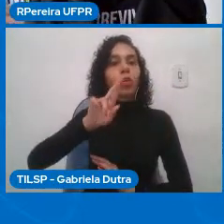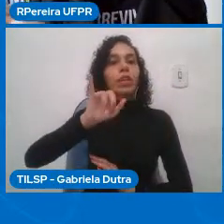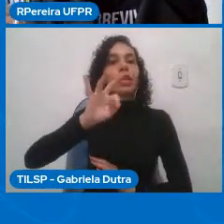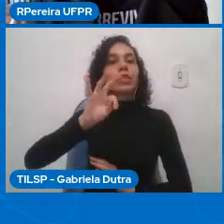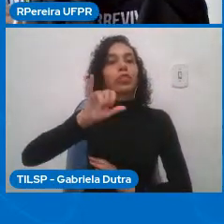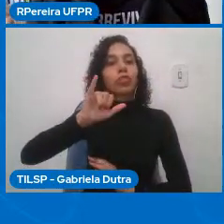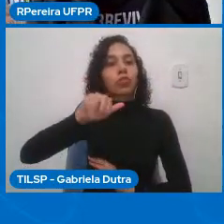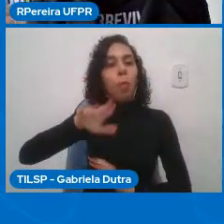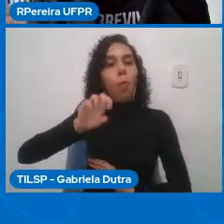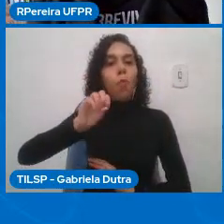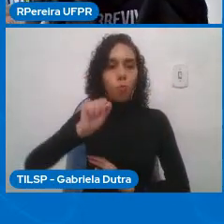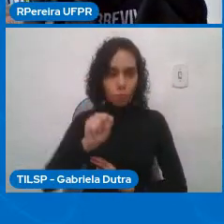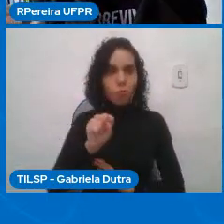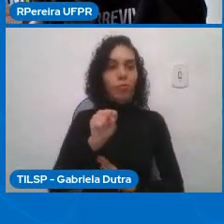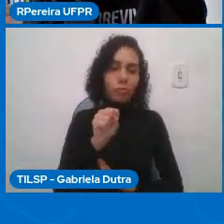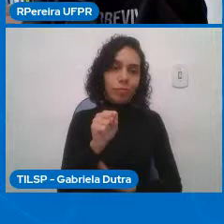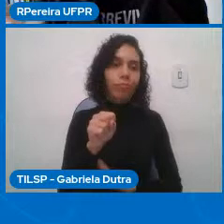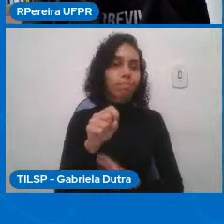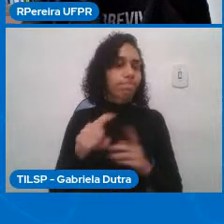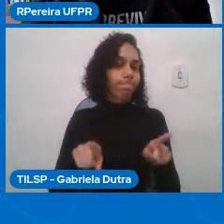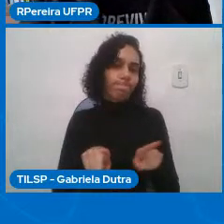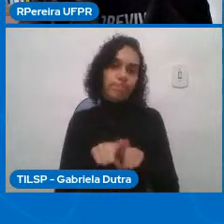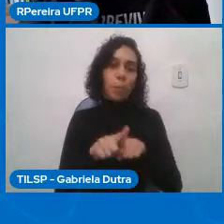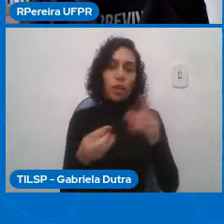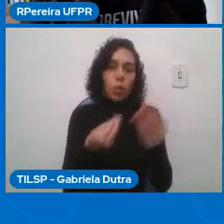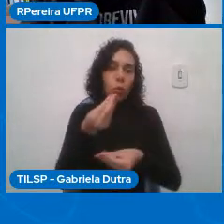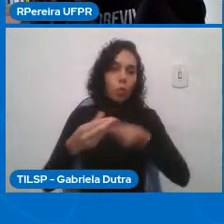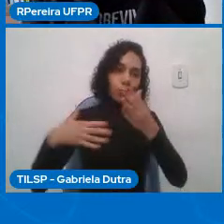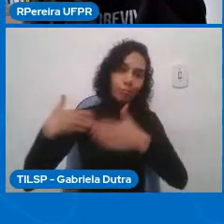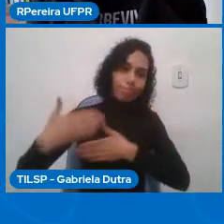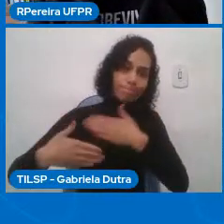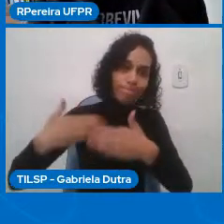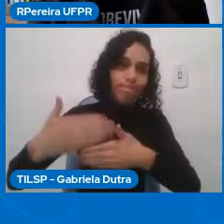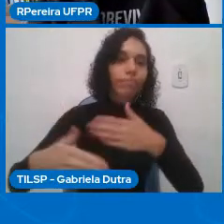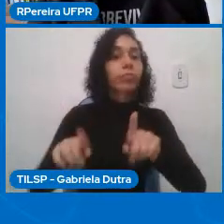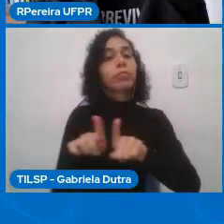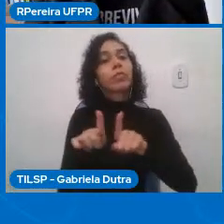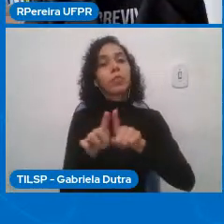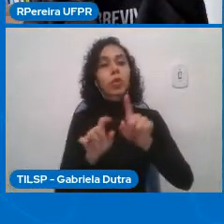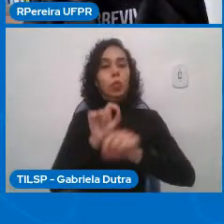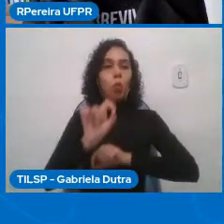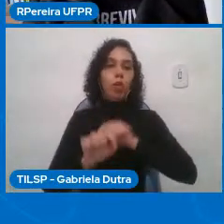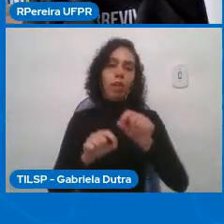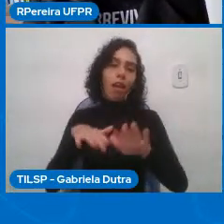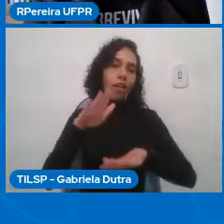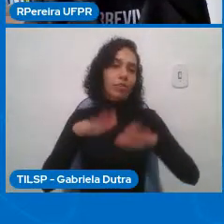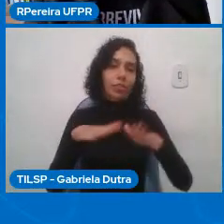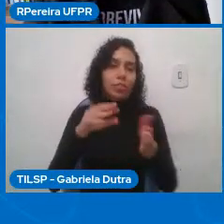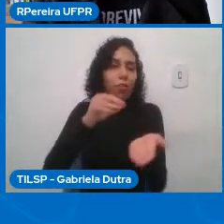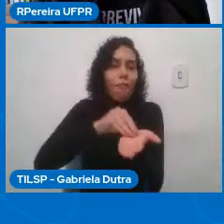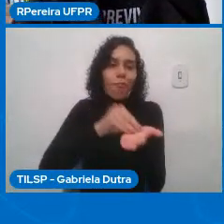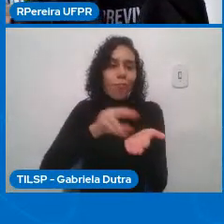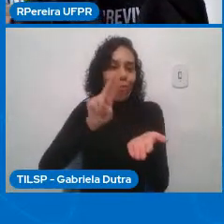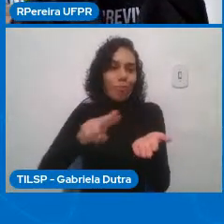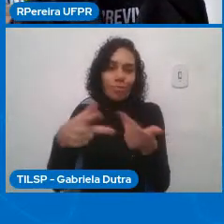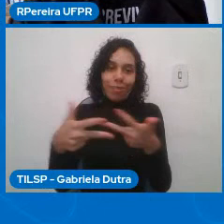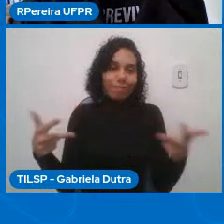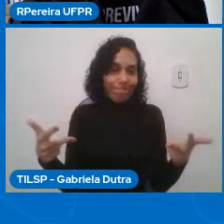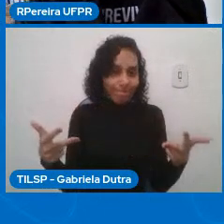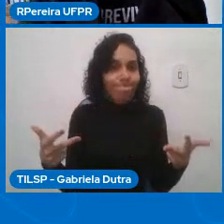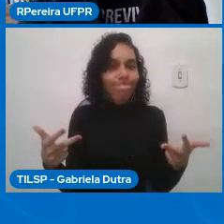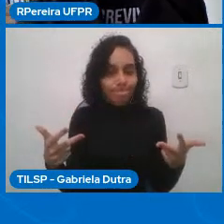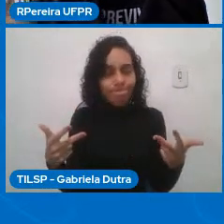muitas vezes por causa do mesmo do não uso de algo. Então, hoje, você